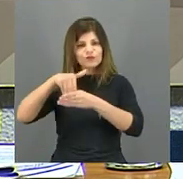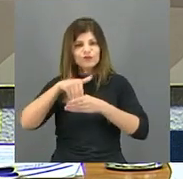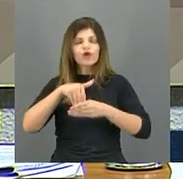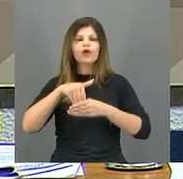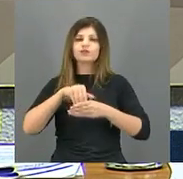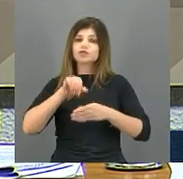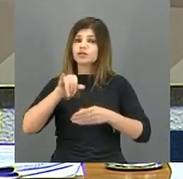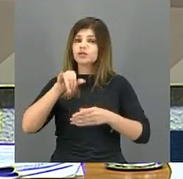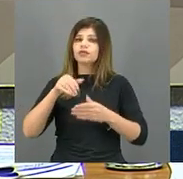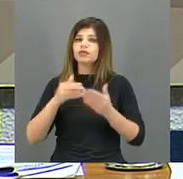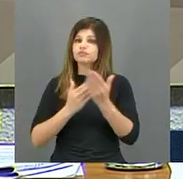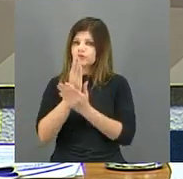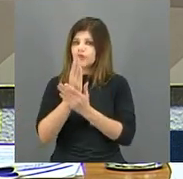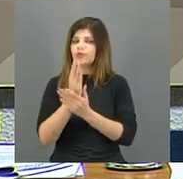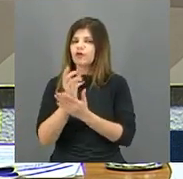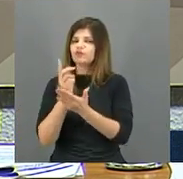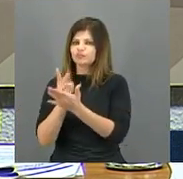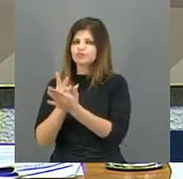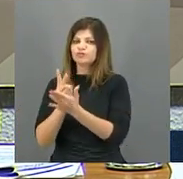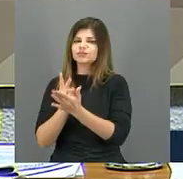Aqueles que aprovam, permaneçam o seu encontro. Aprovado. trazendo nós. Agora,